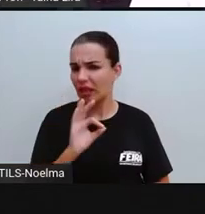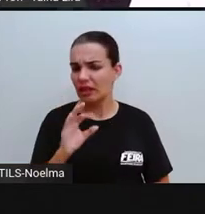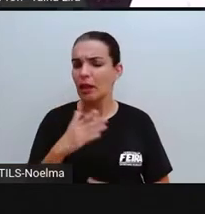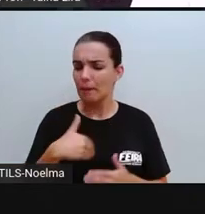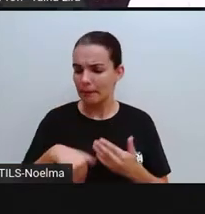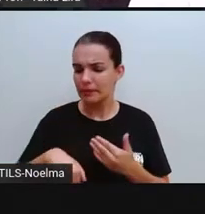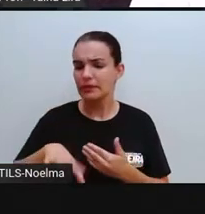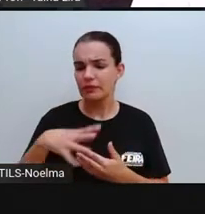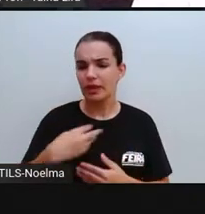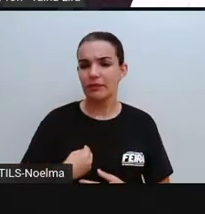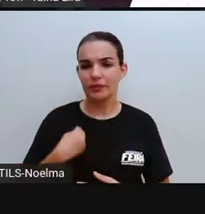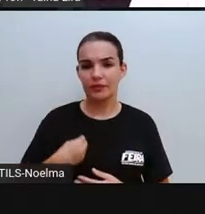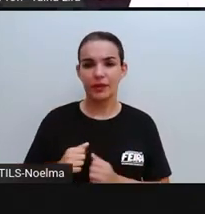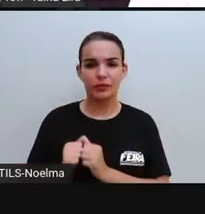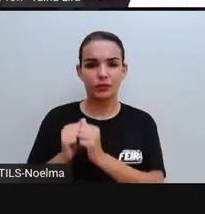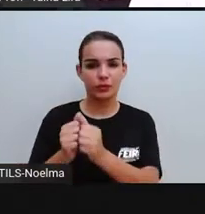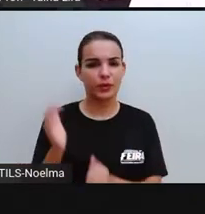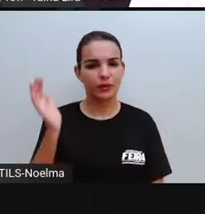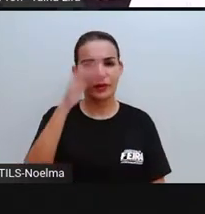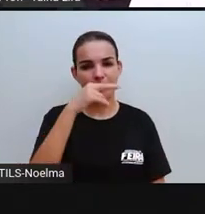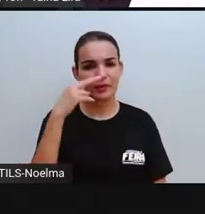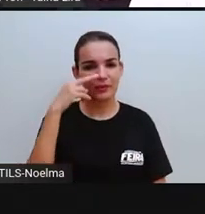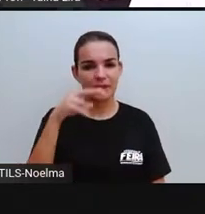né? Então, vamos lá?